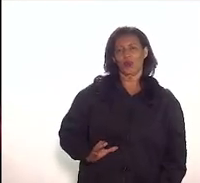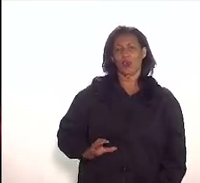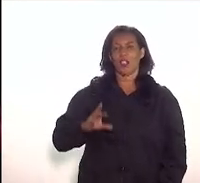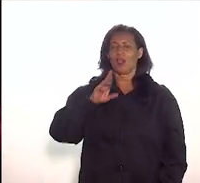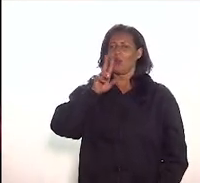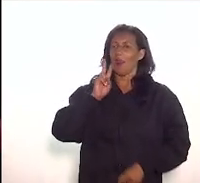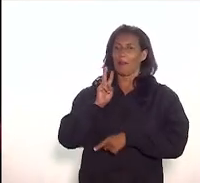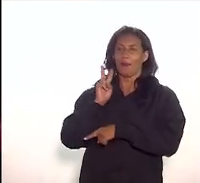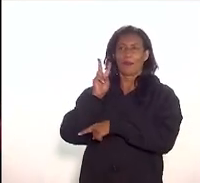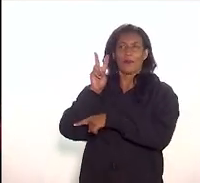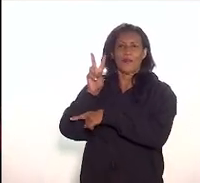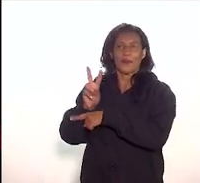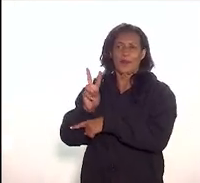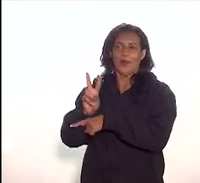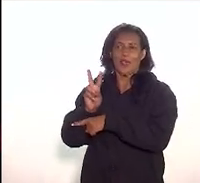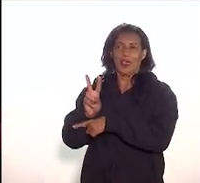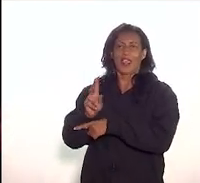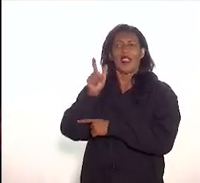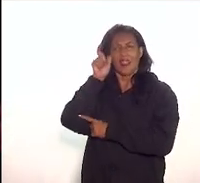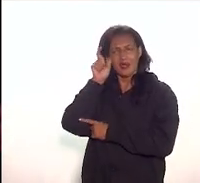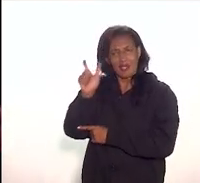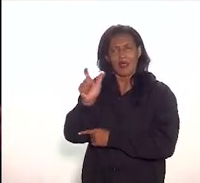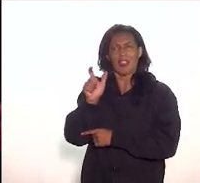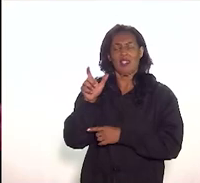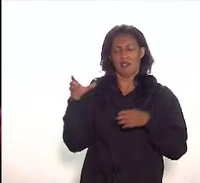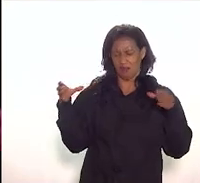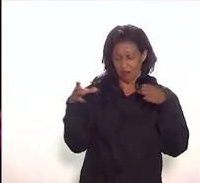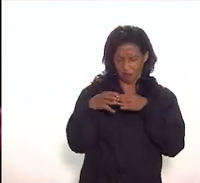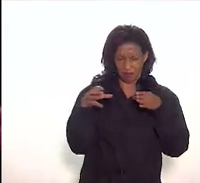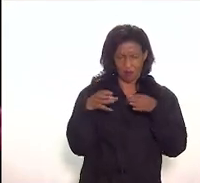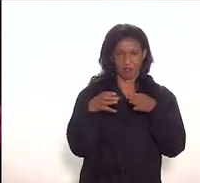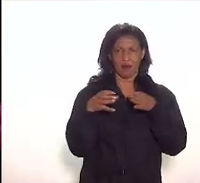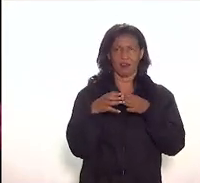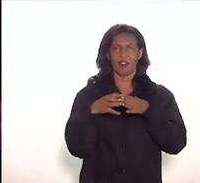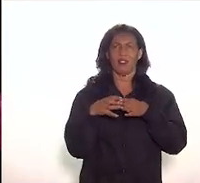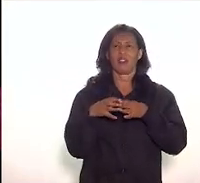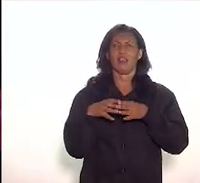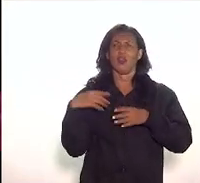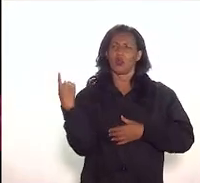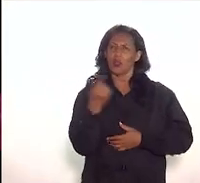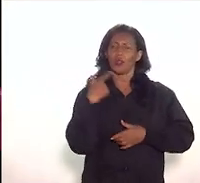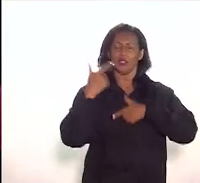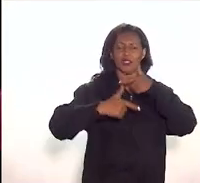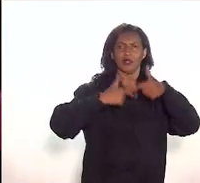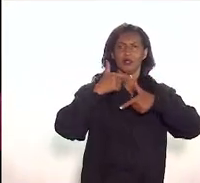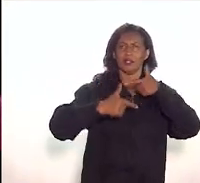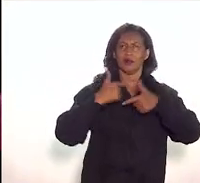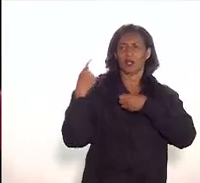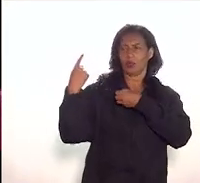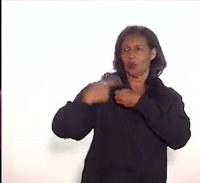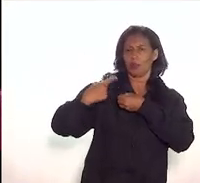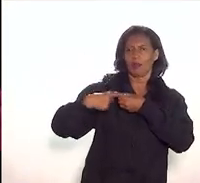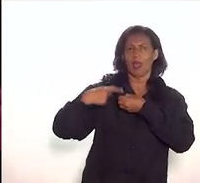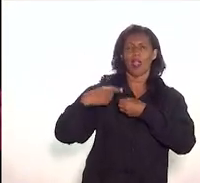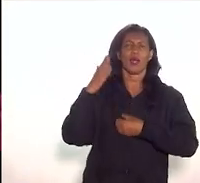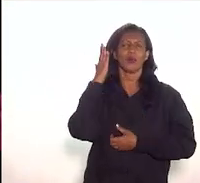maior interesse porque a gente atua no bairro a gente sabe o que é importante você ter quanto mais